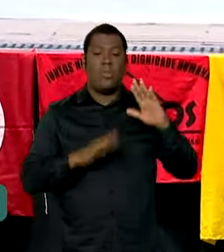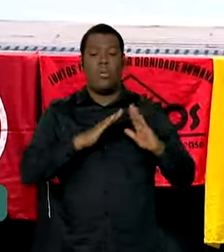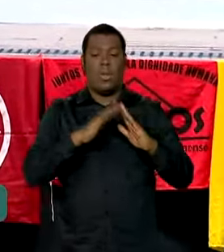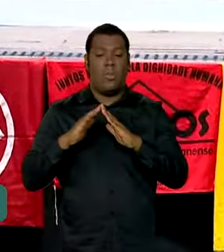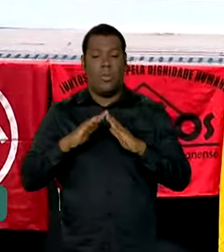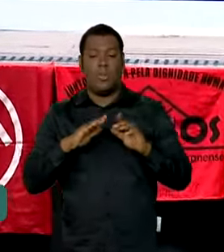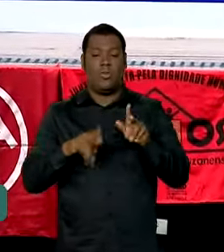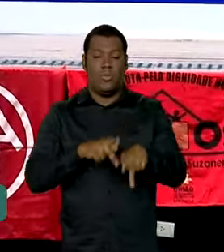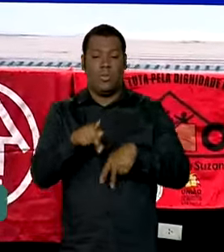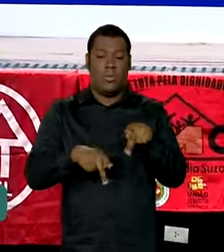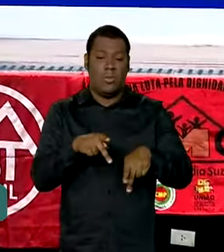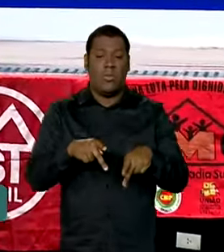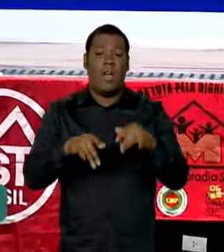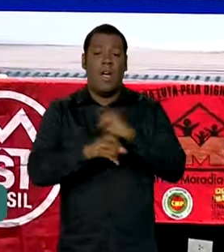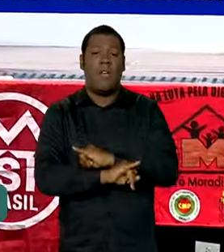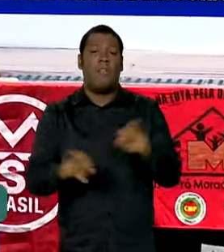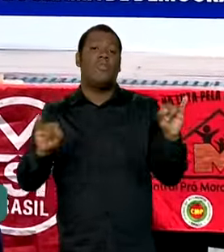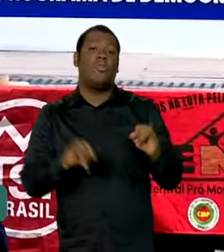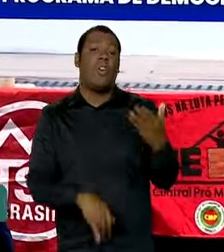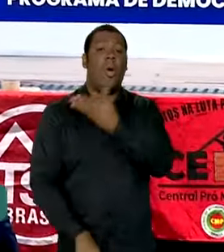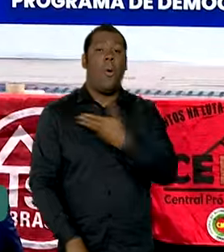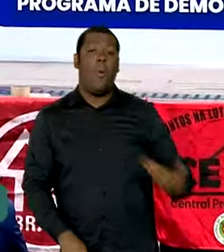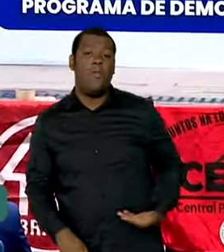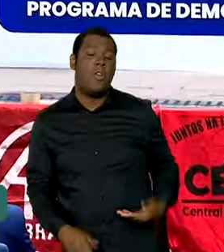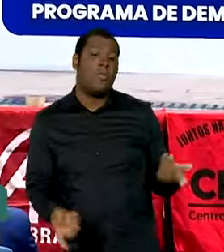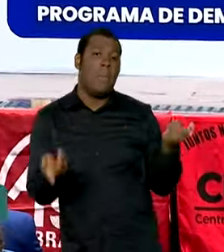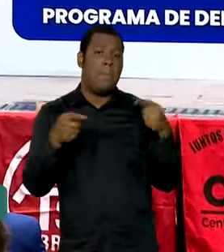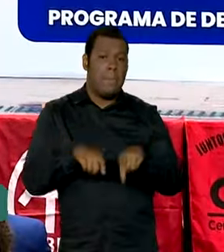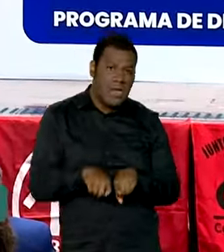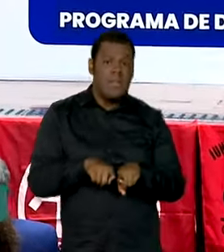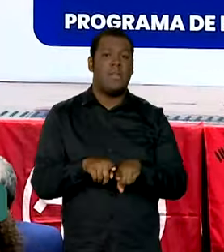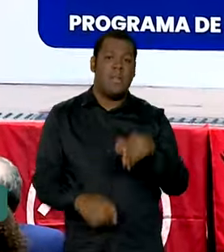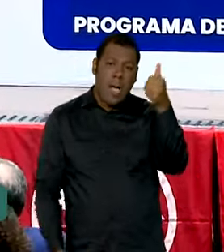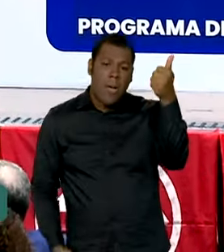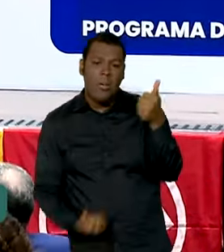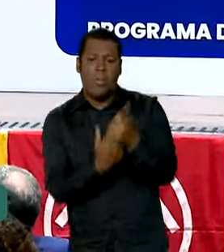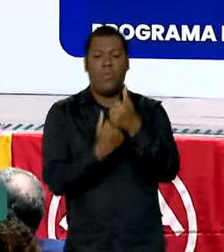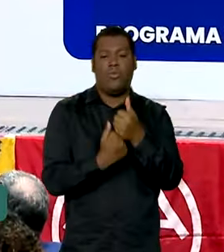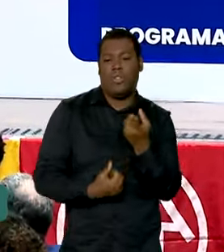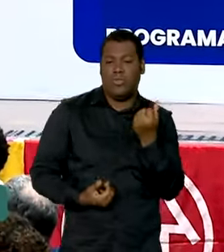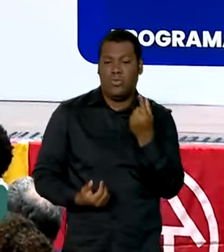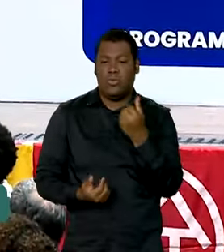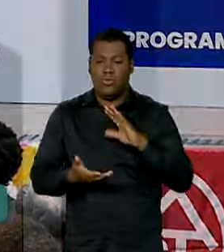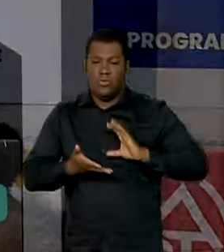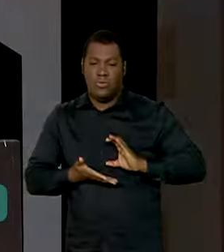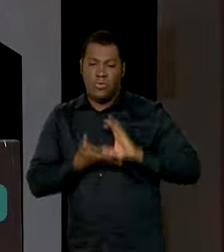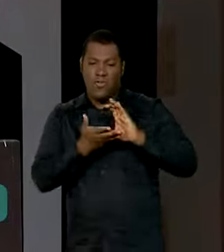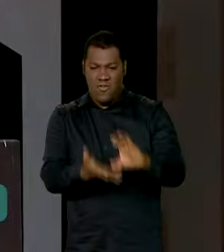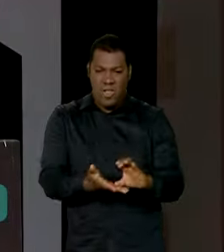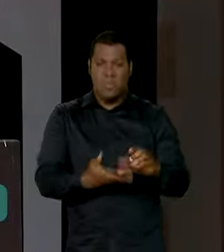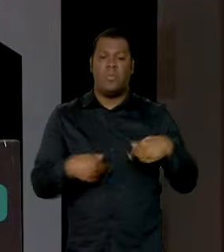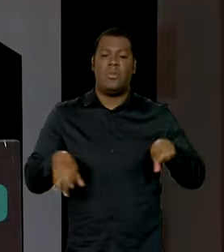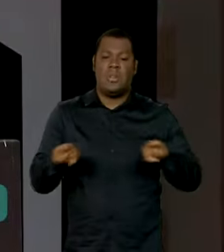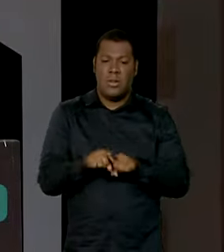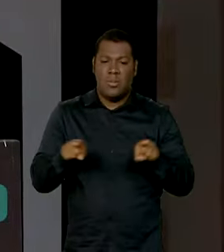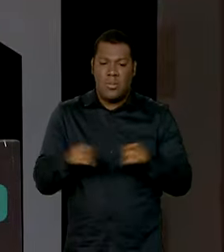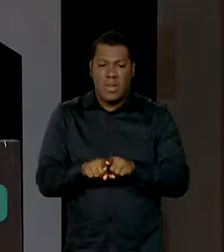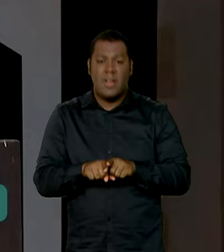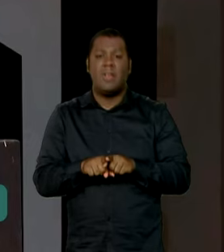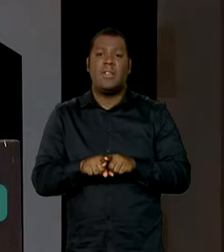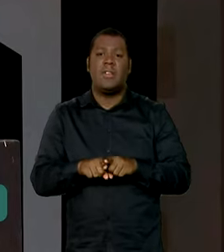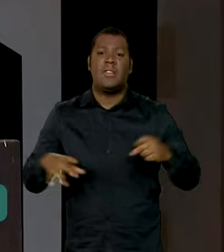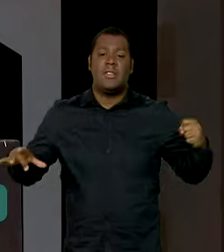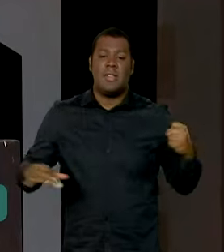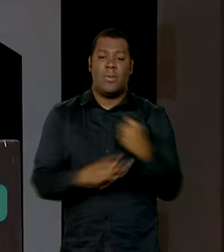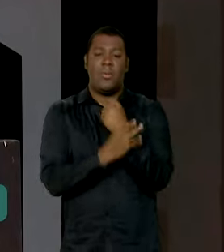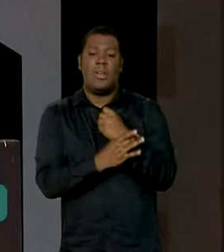importância das parcerias entre governos para viabilizar recursos suficientes e garantir moradia